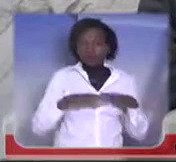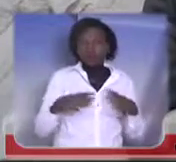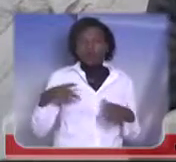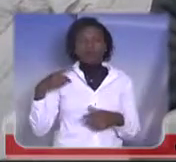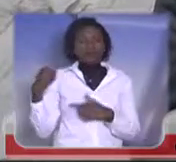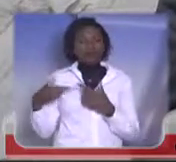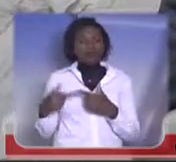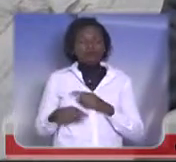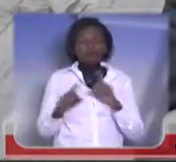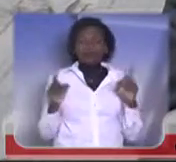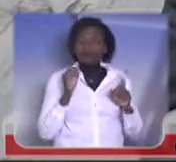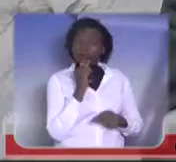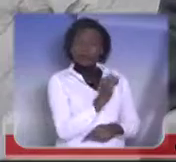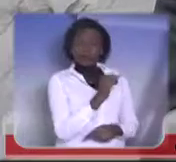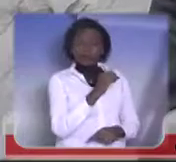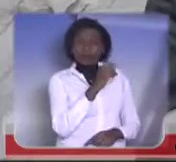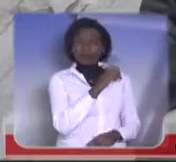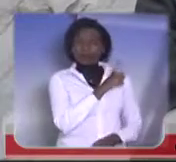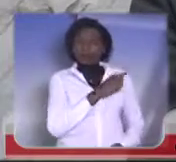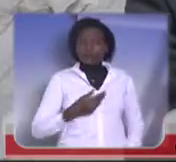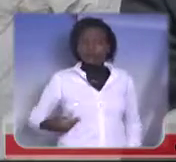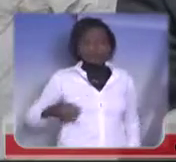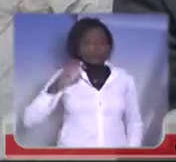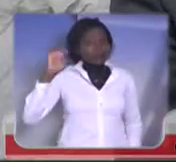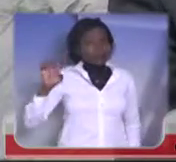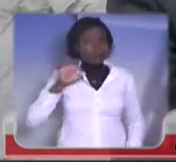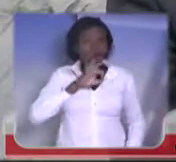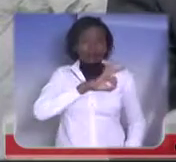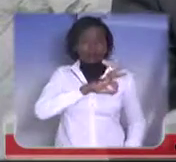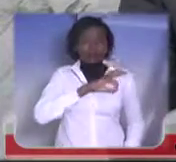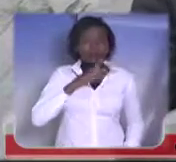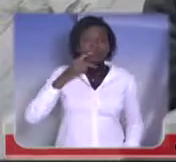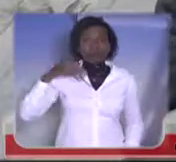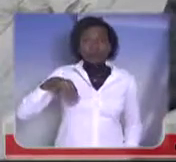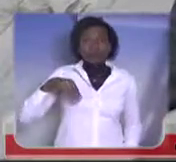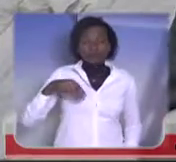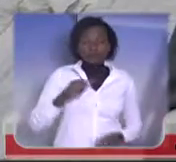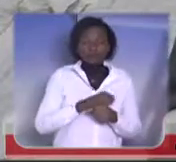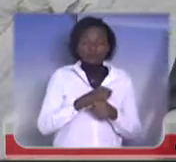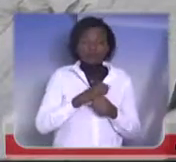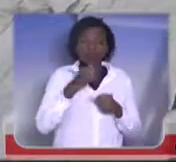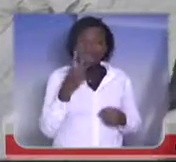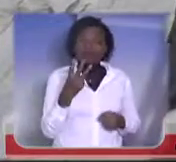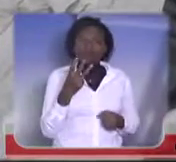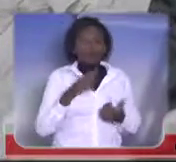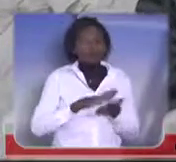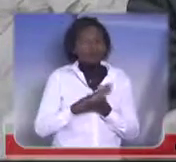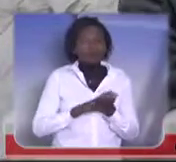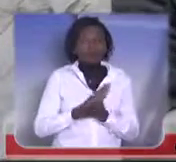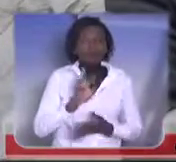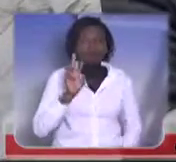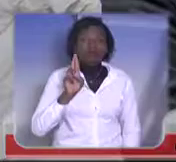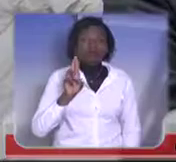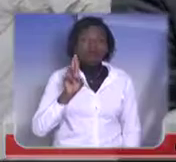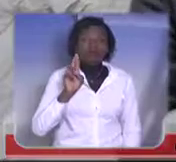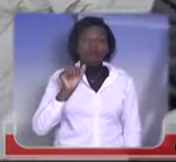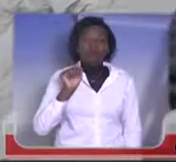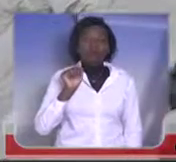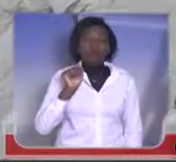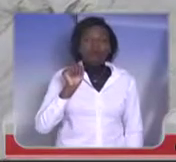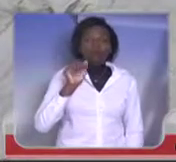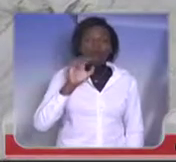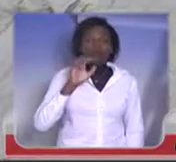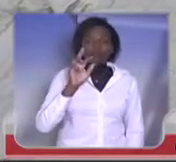ao Sr. Governador de Estado. Polícia Militar, mais de três anos sem reajuste. Ontem nós estivemos conversando com alguns funcionários